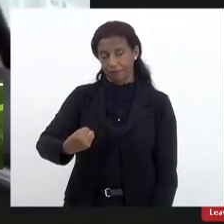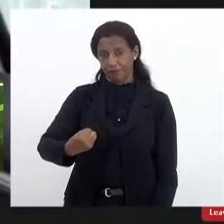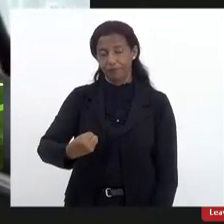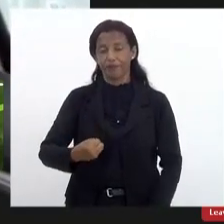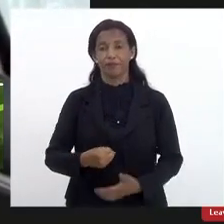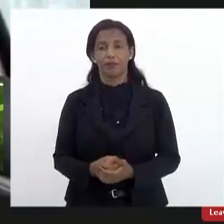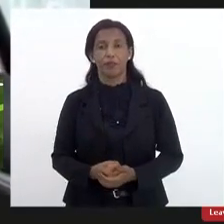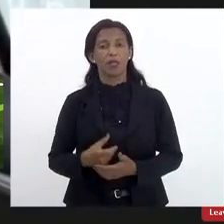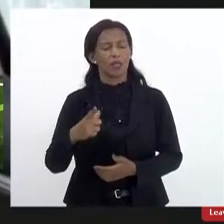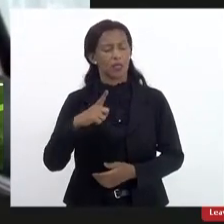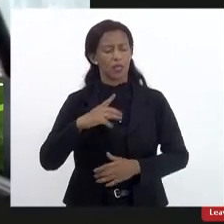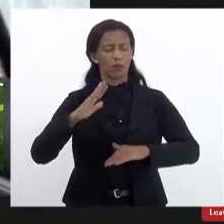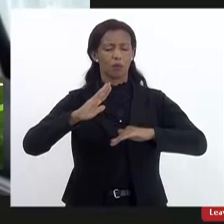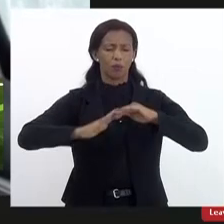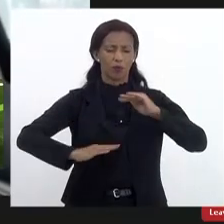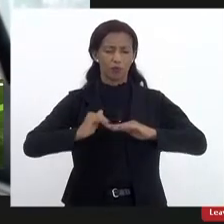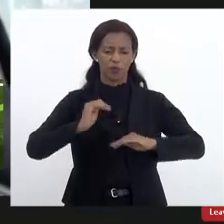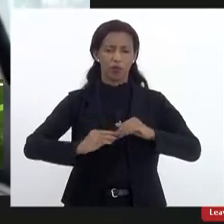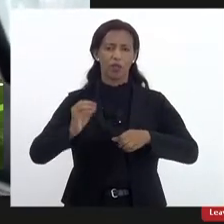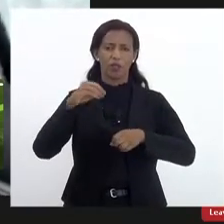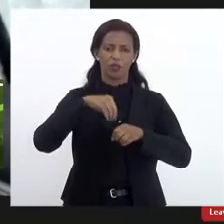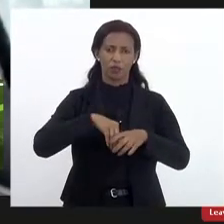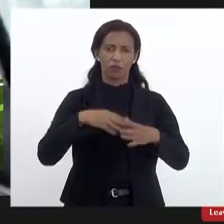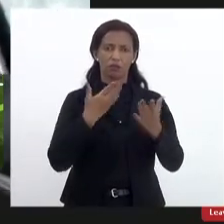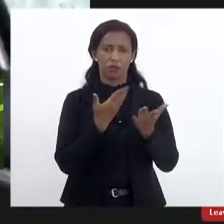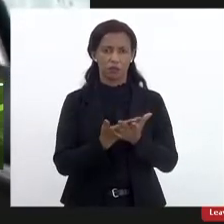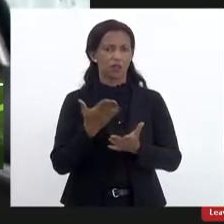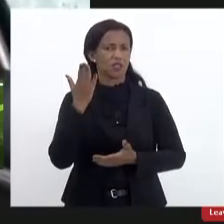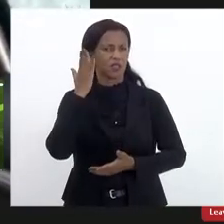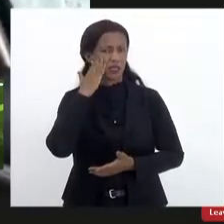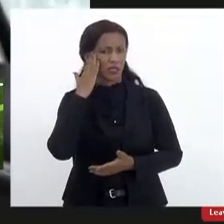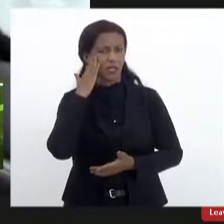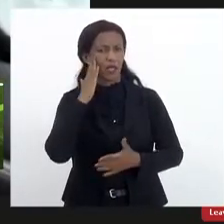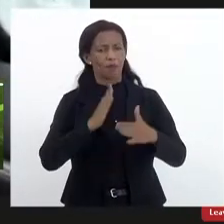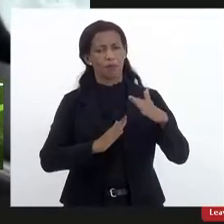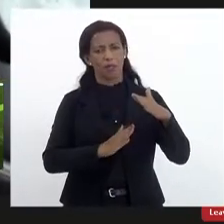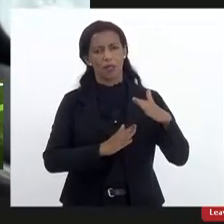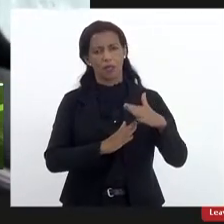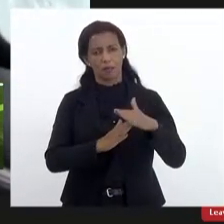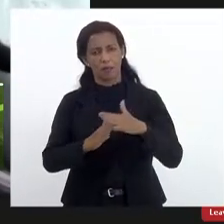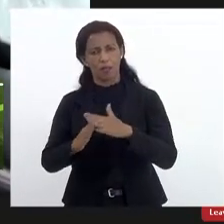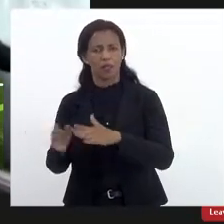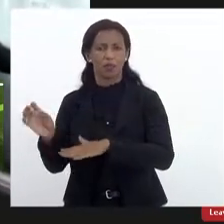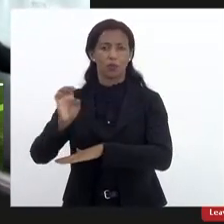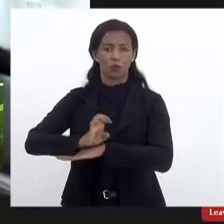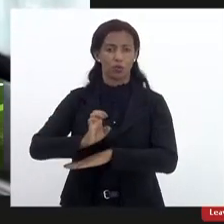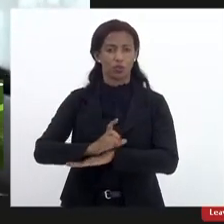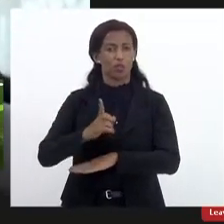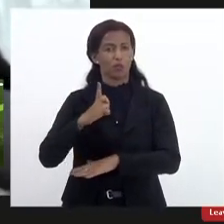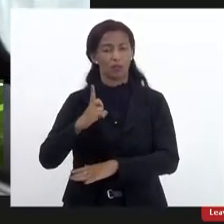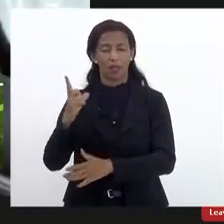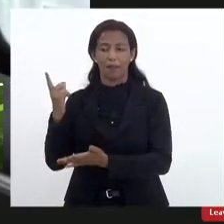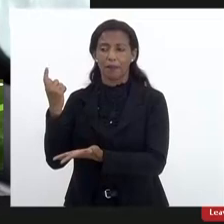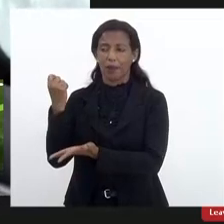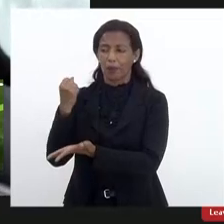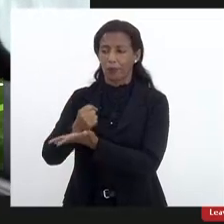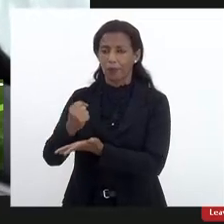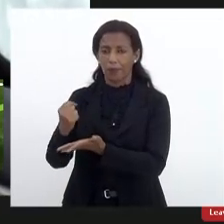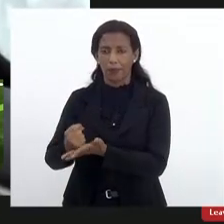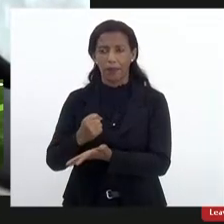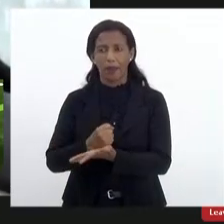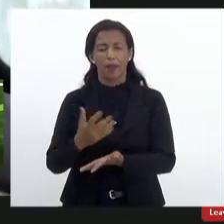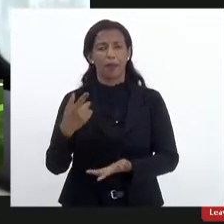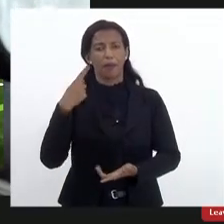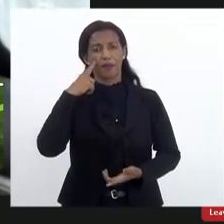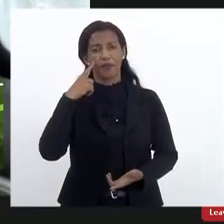profissionais nas nossas escolas a gente sabe de algumas limitações que o Estado tem para a contratação mas eu acho que fica